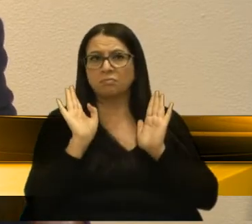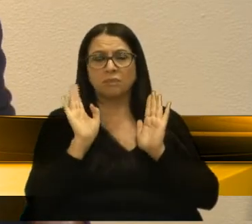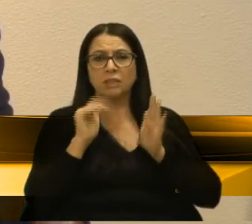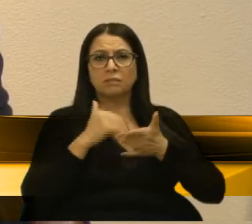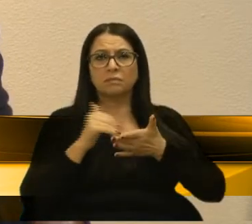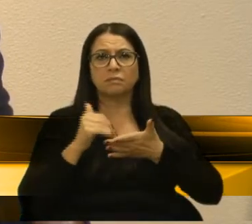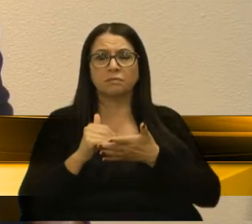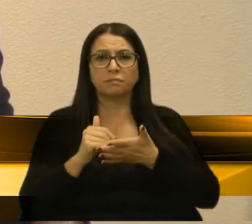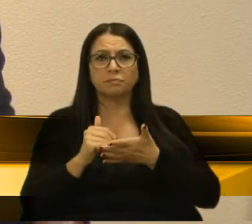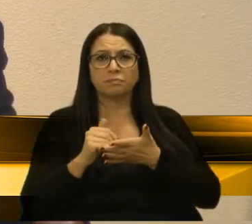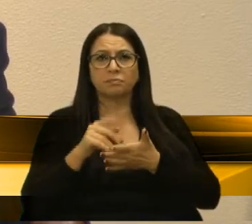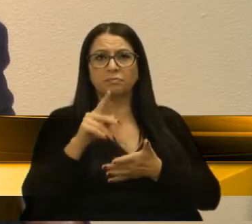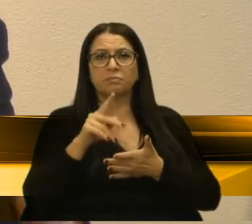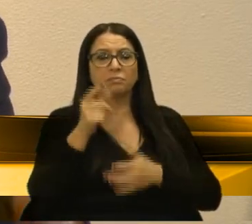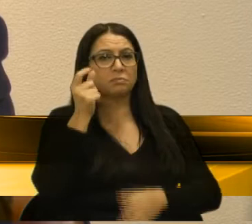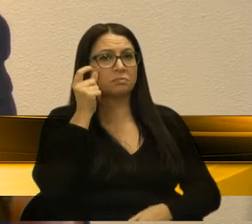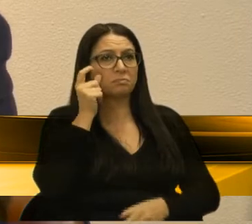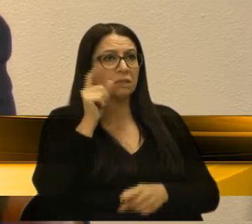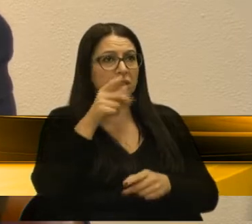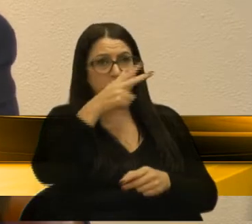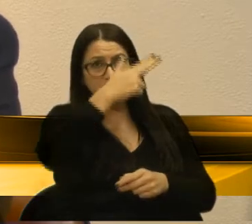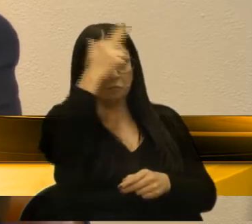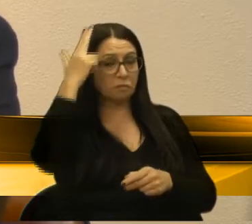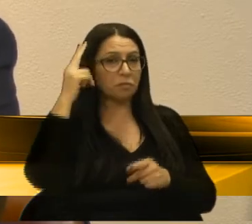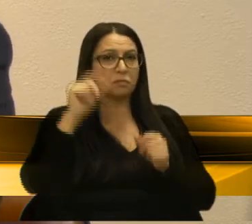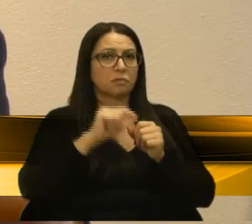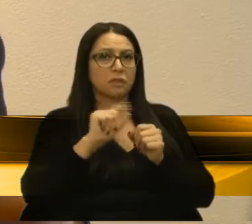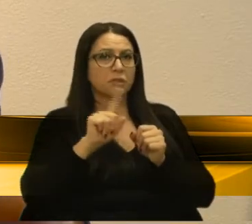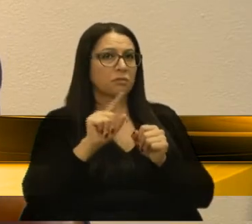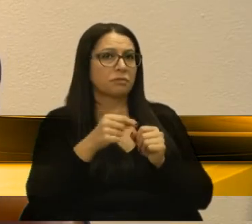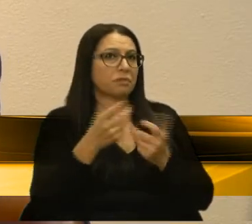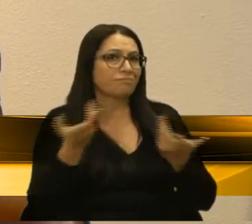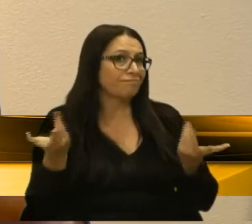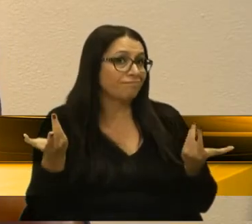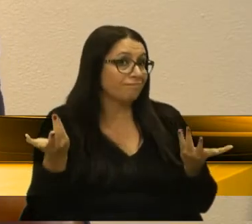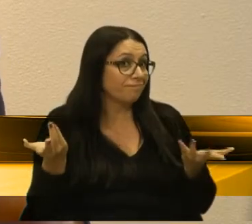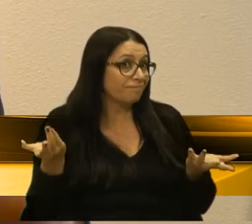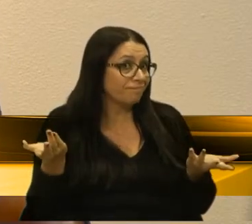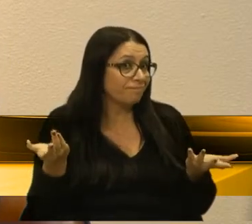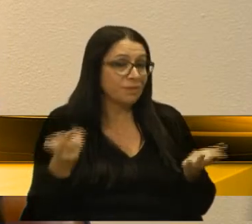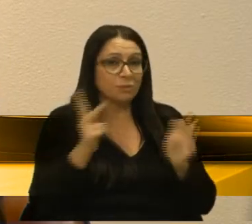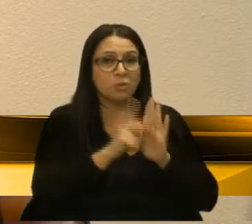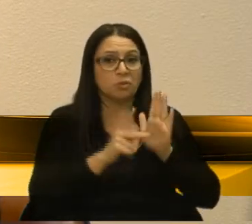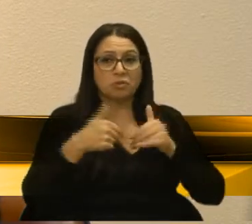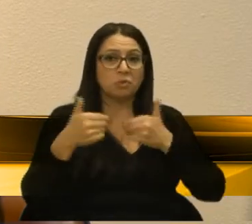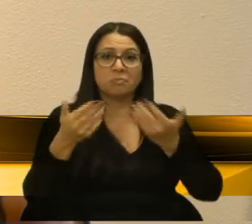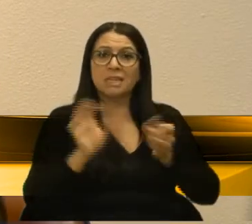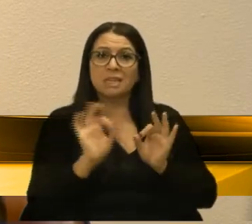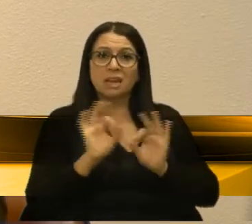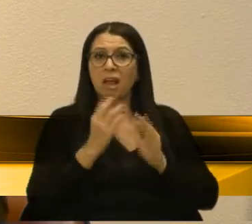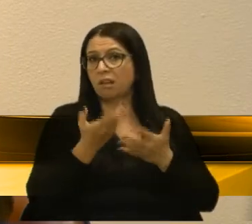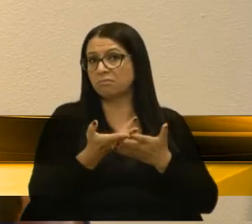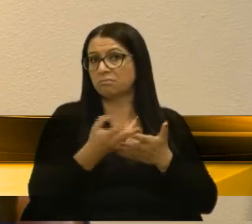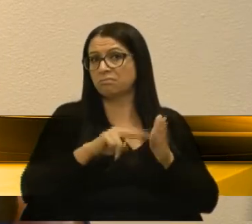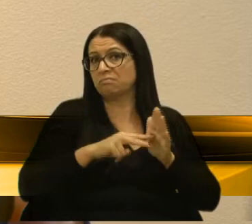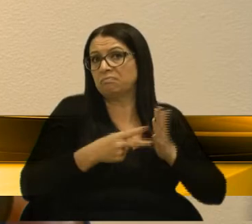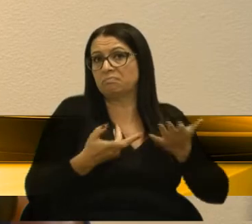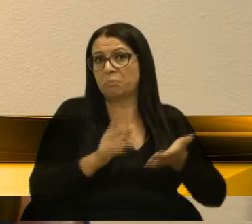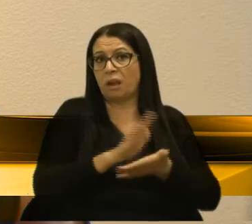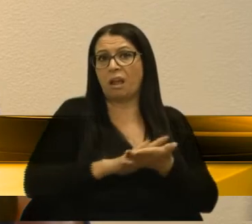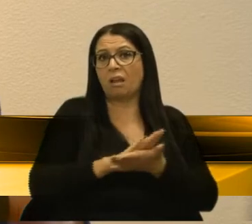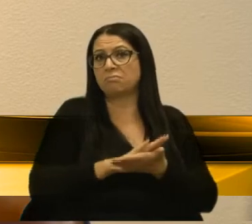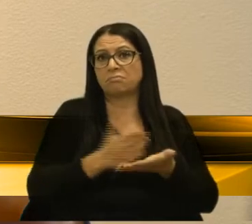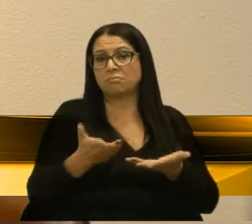secretário Périco e o prefeito Cassino quiserem fazer, faz. Se não quiser, não faz. Então, é projeto que está tramitando aqui para nada.